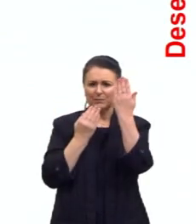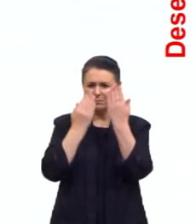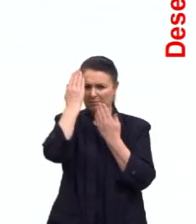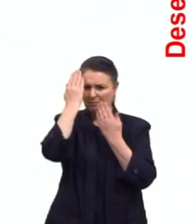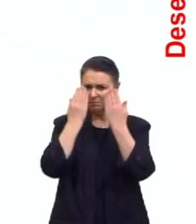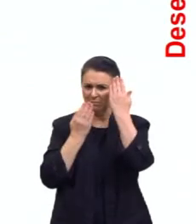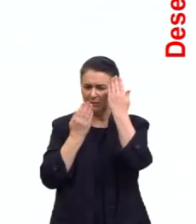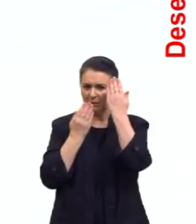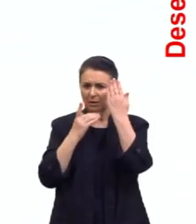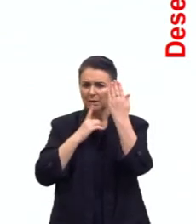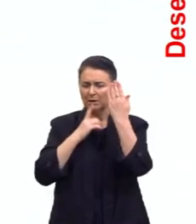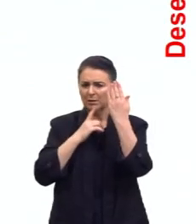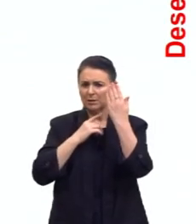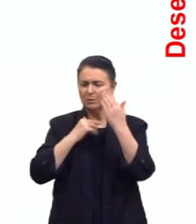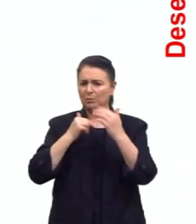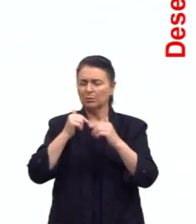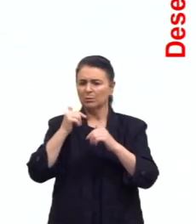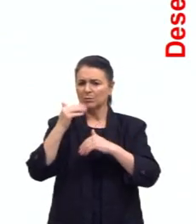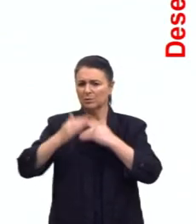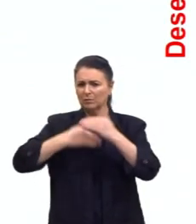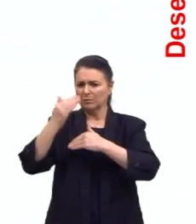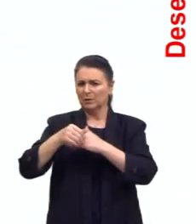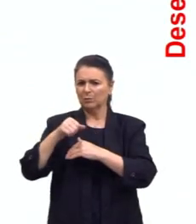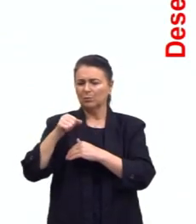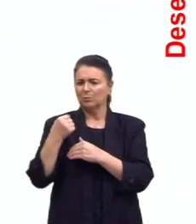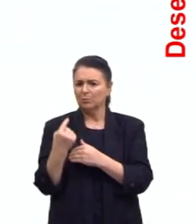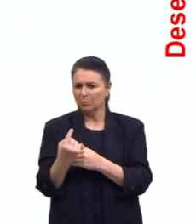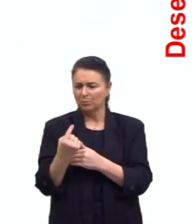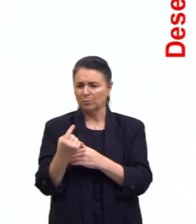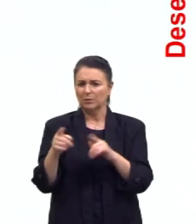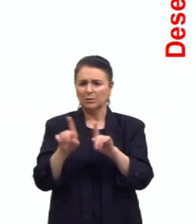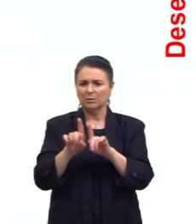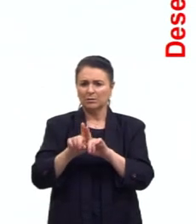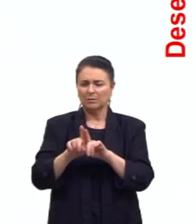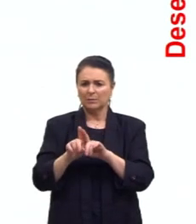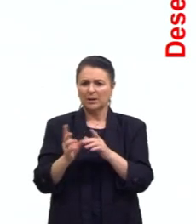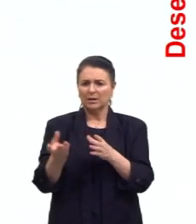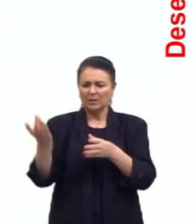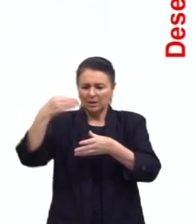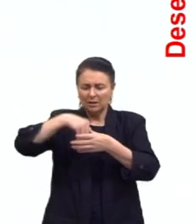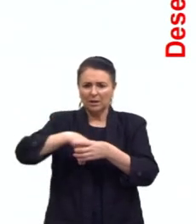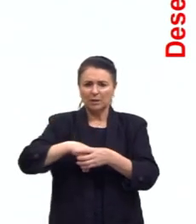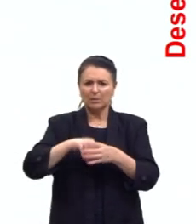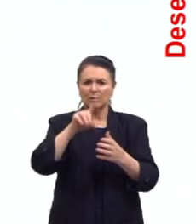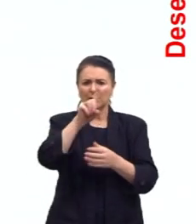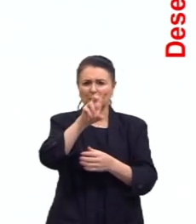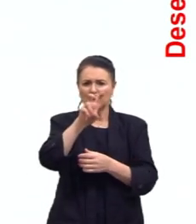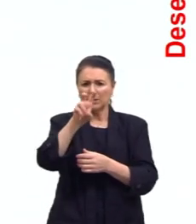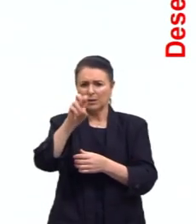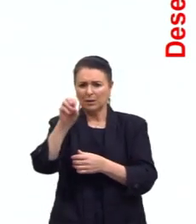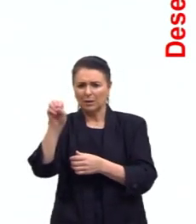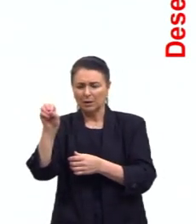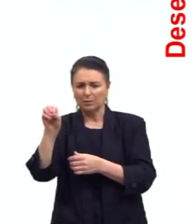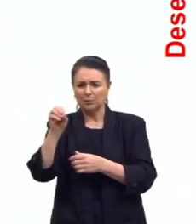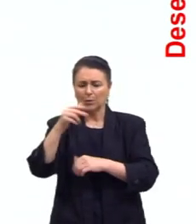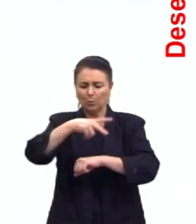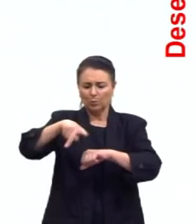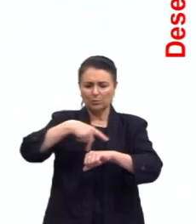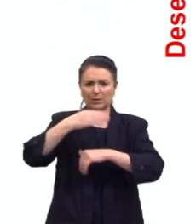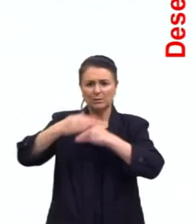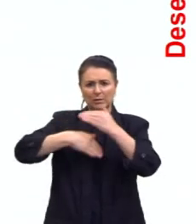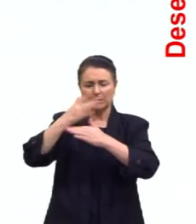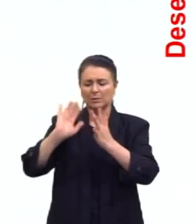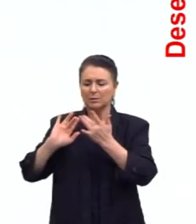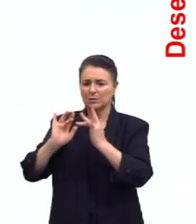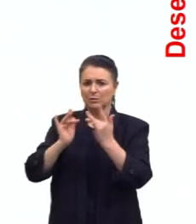1, mais uma ideia dessa de referencial de alusão histórica, implícita. Desde 1500, os países desenvolvidos se